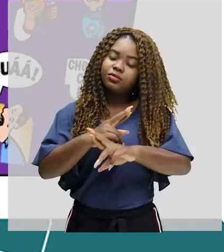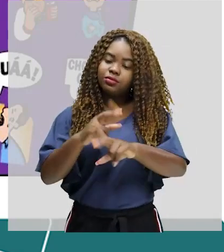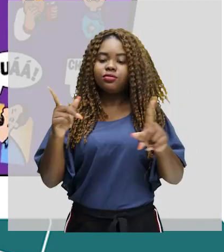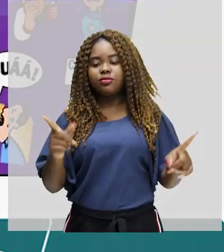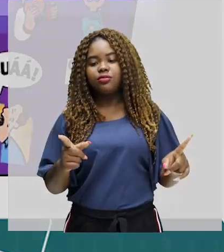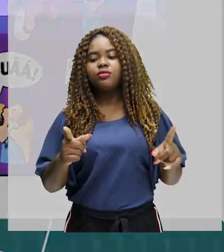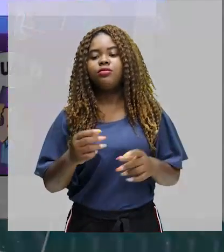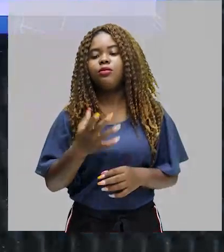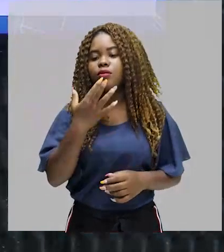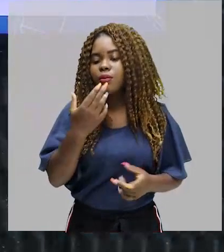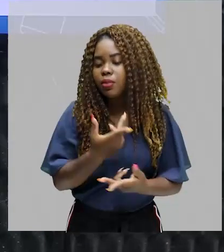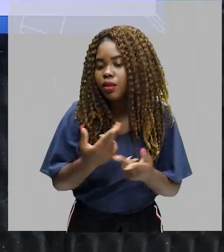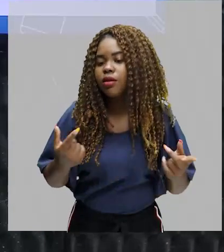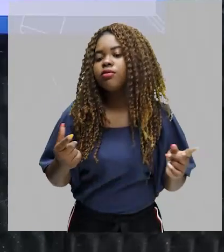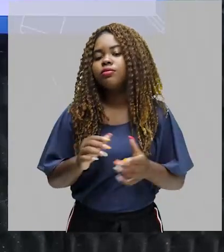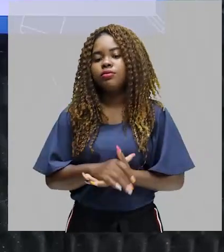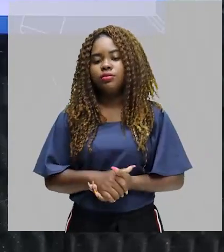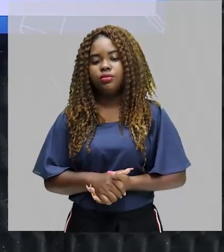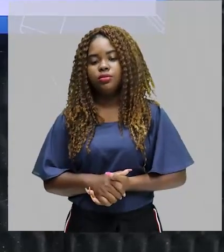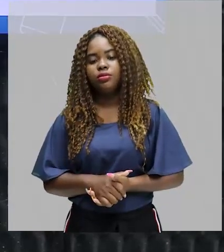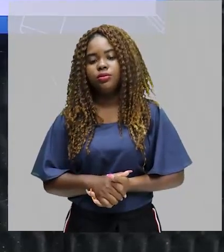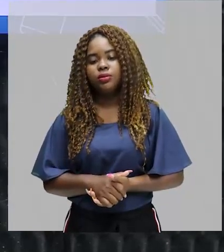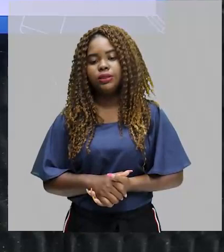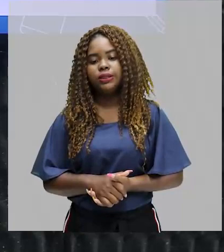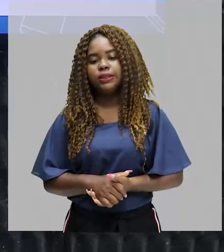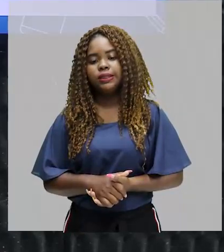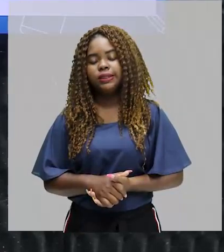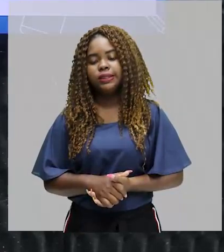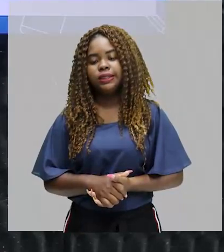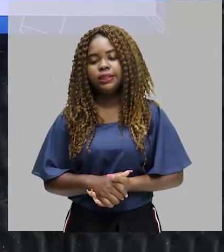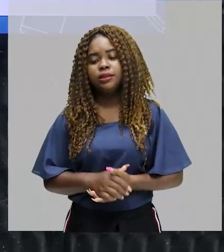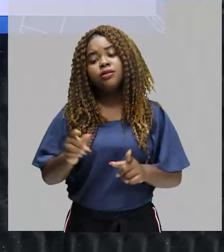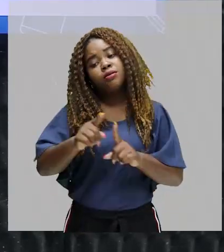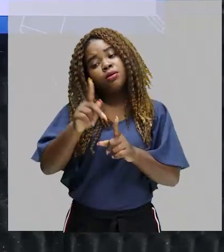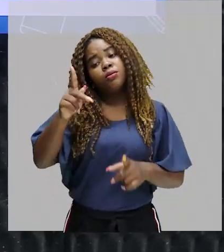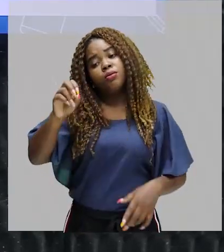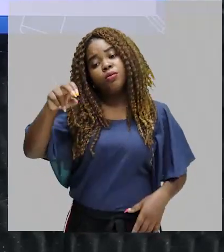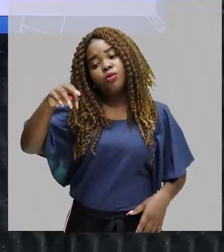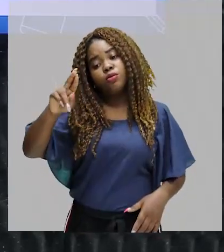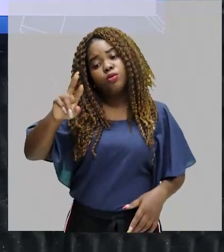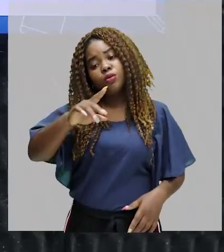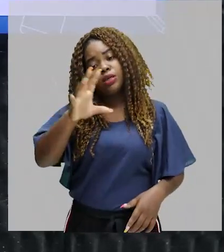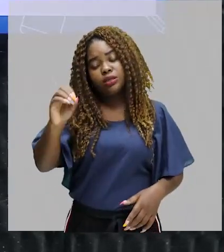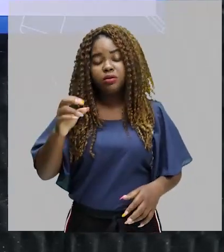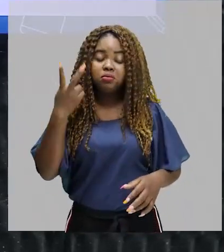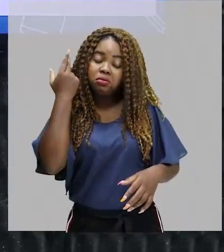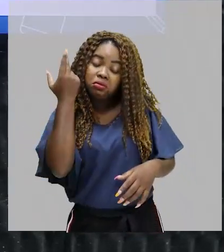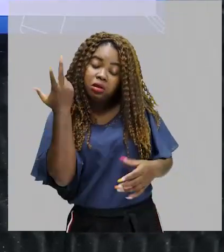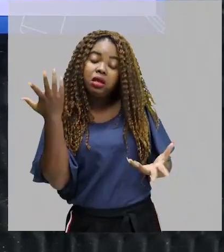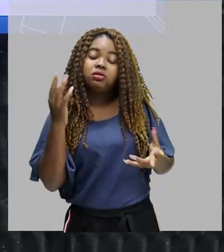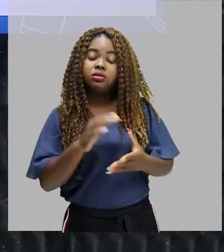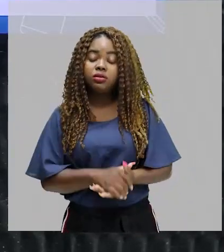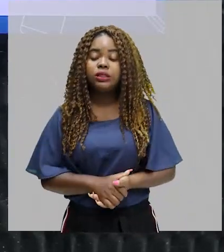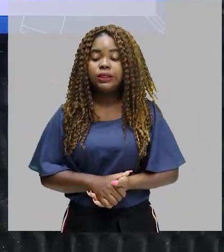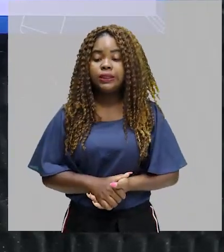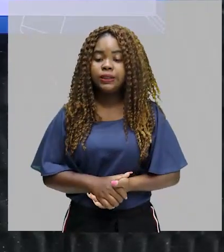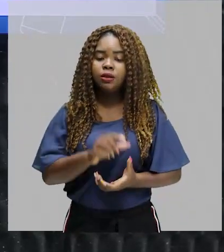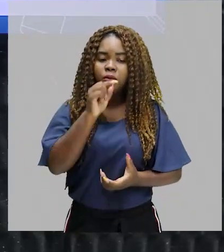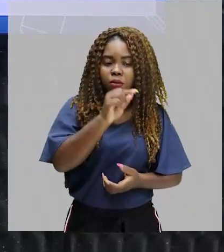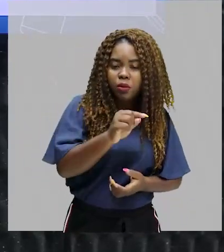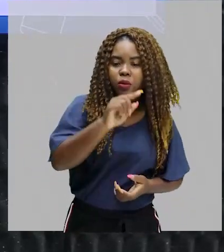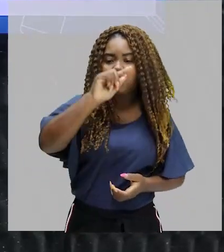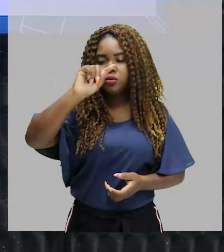diferentes cores, tamanhos. A pontuação, que pode acontecer mesmo a pontuação normal, como a gente já conhece, o ponto final,